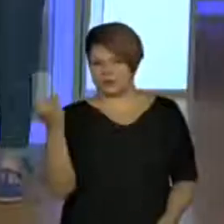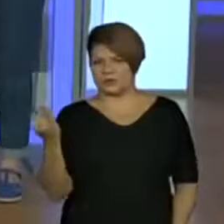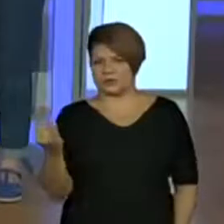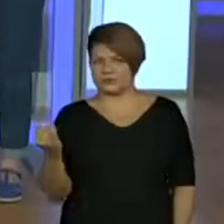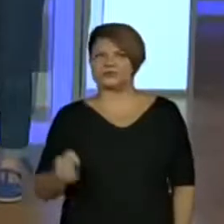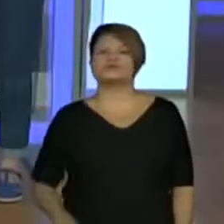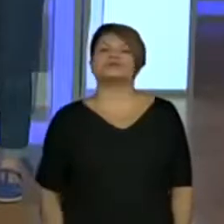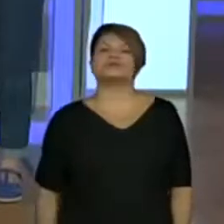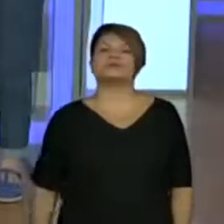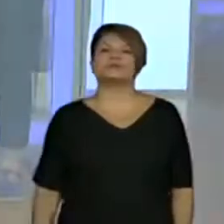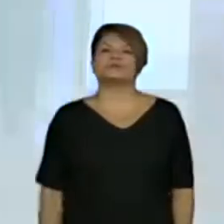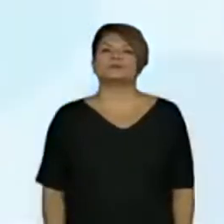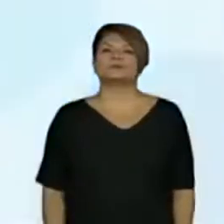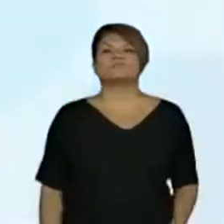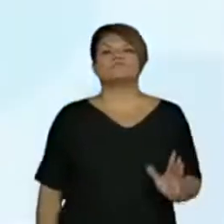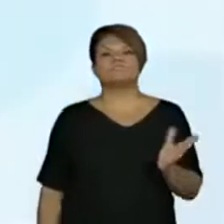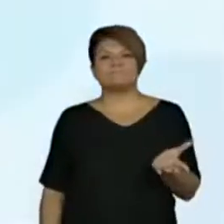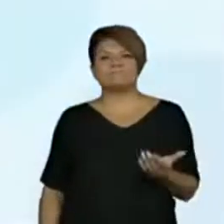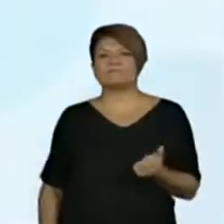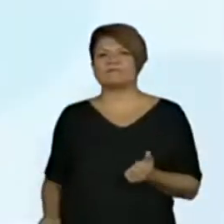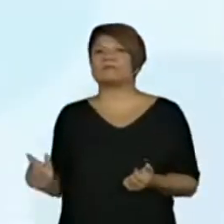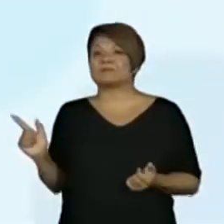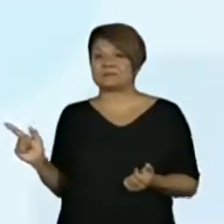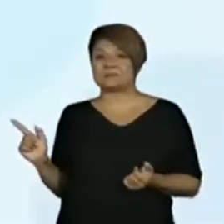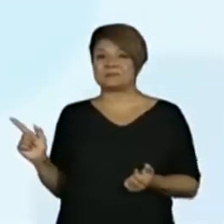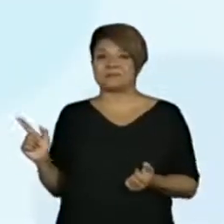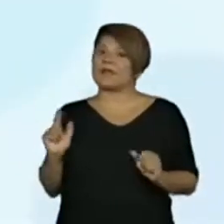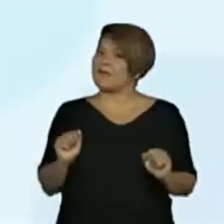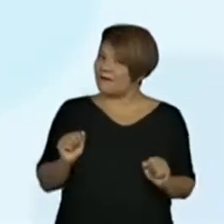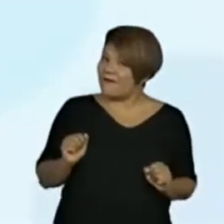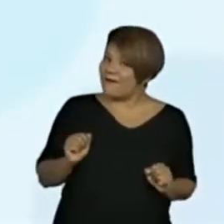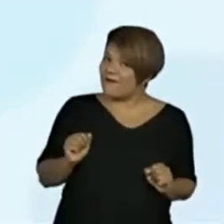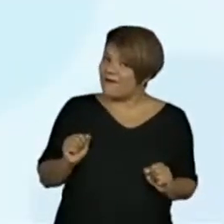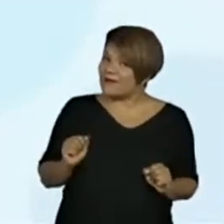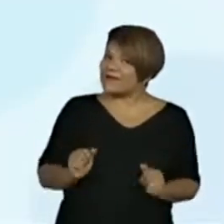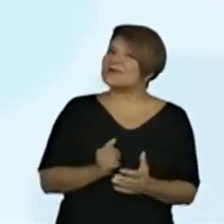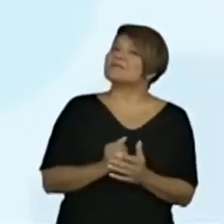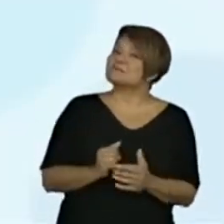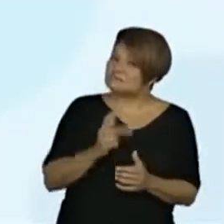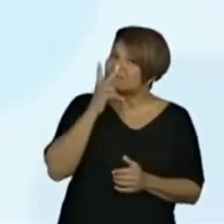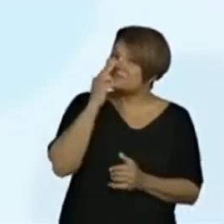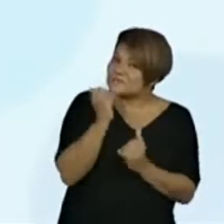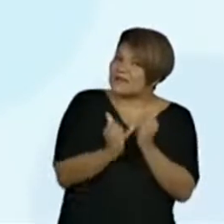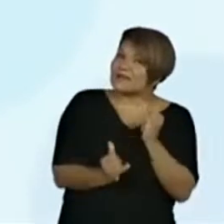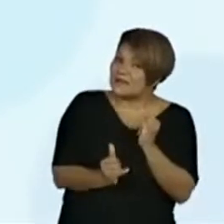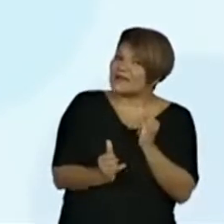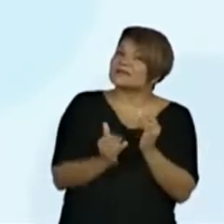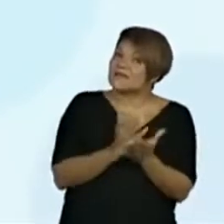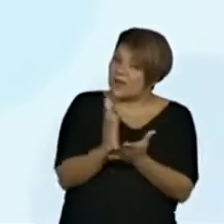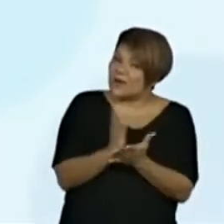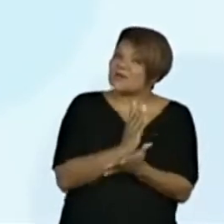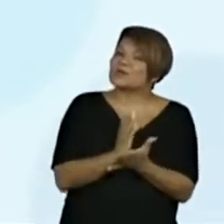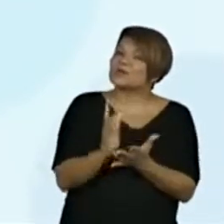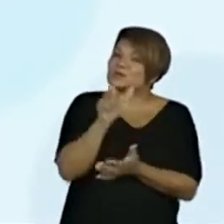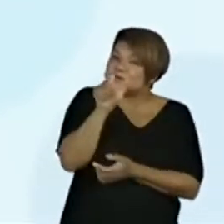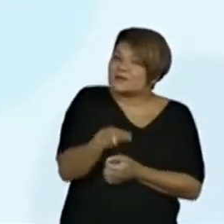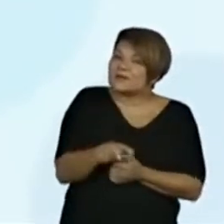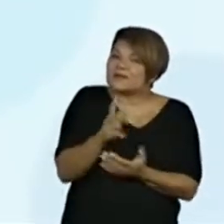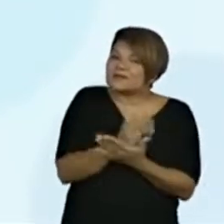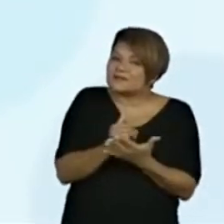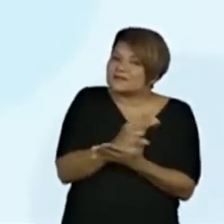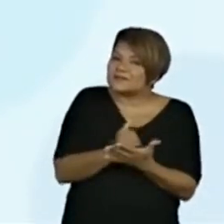Olha só. Parece que começamos a achar alguns personagens na história, pela ilustração.